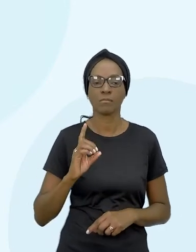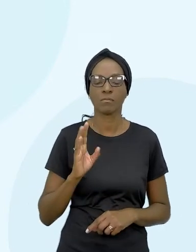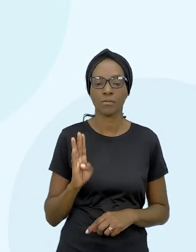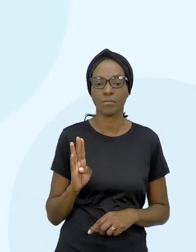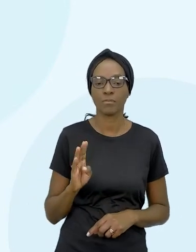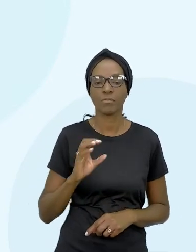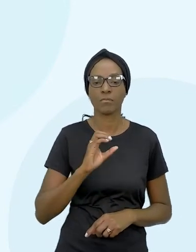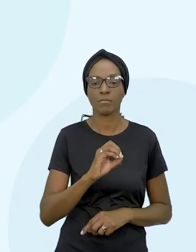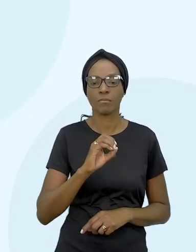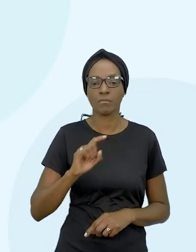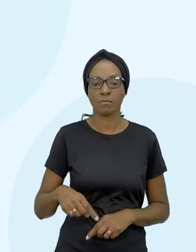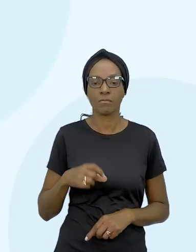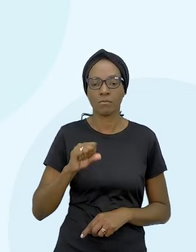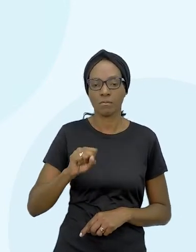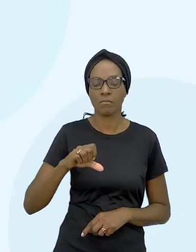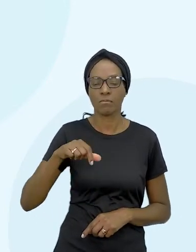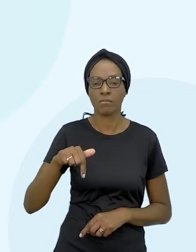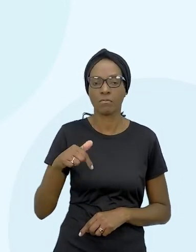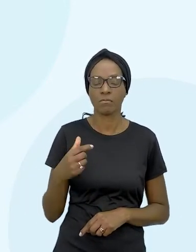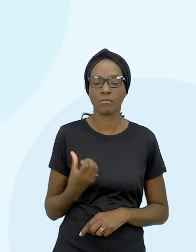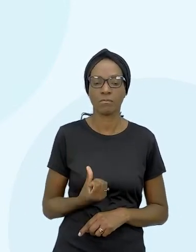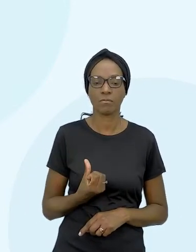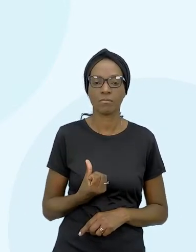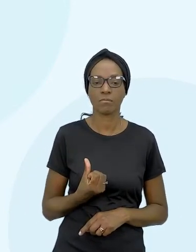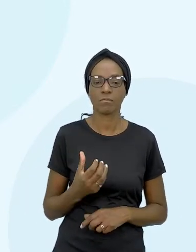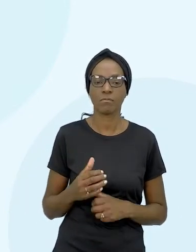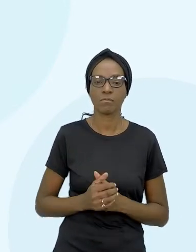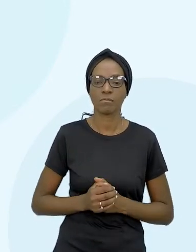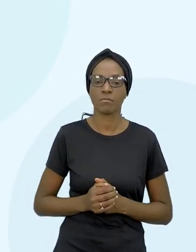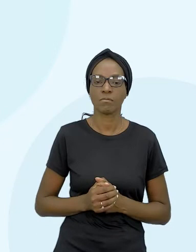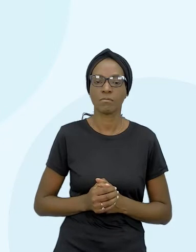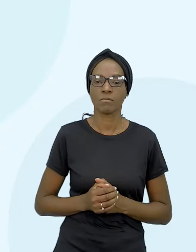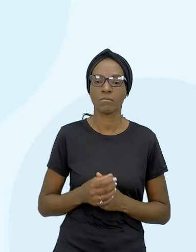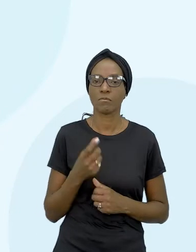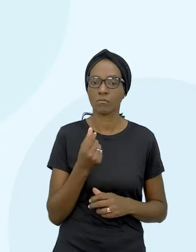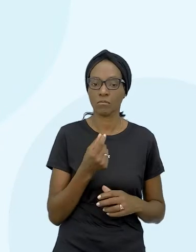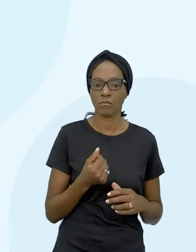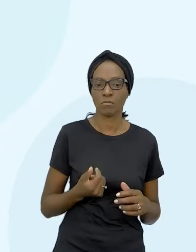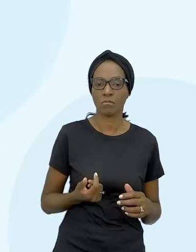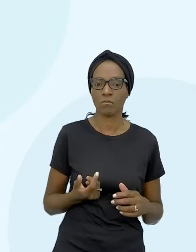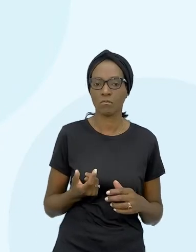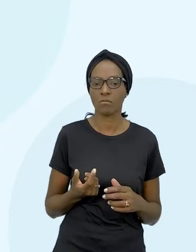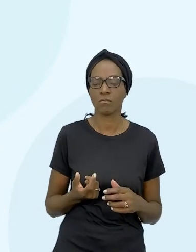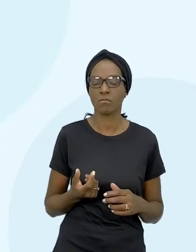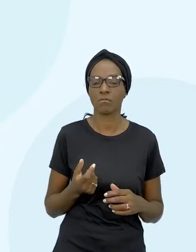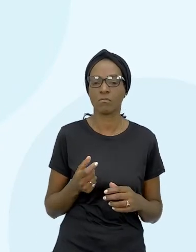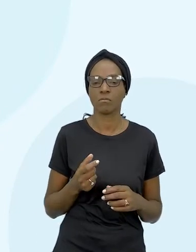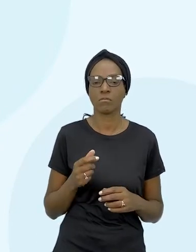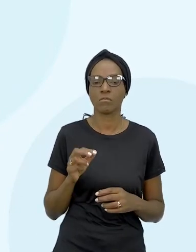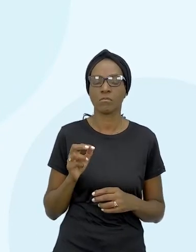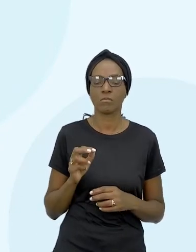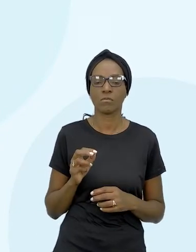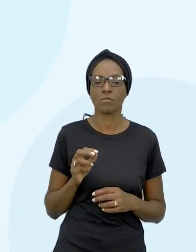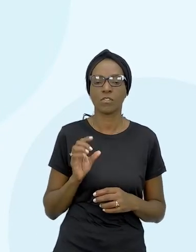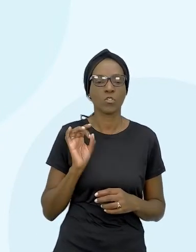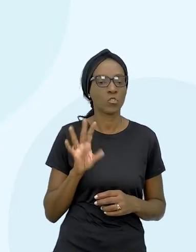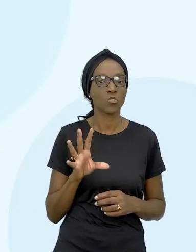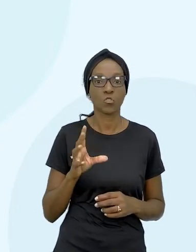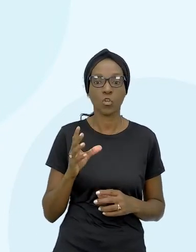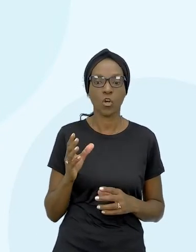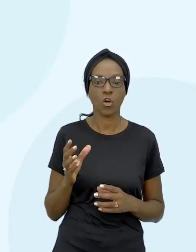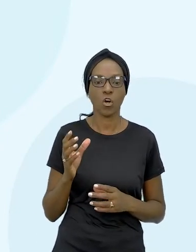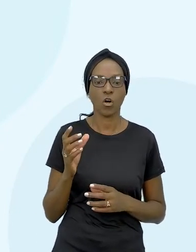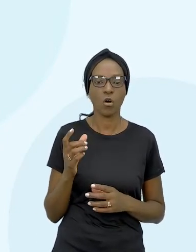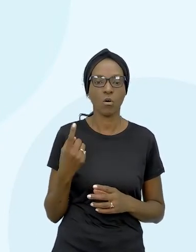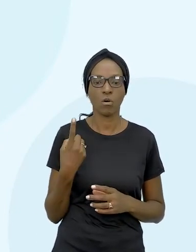de 0,876 então o rendimento se só tivesse essa parte aqui